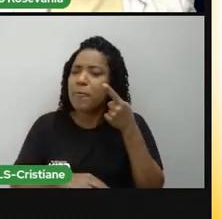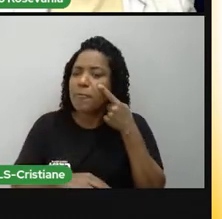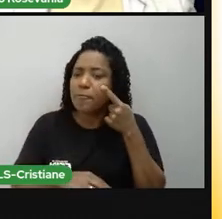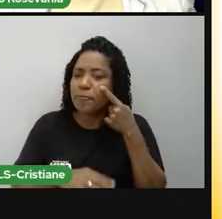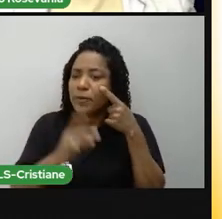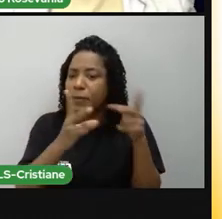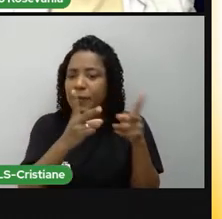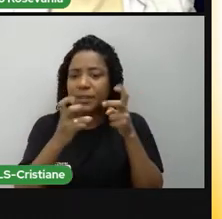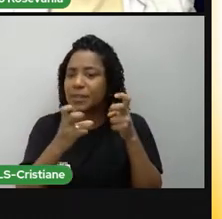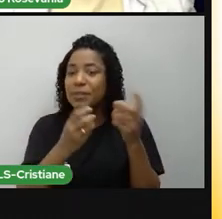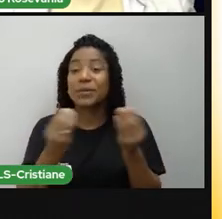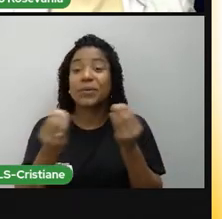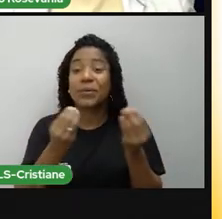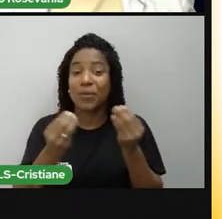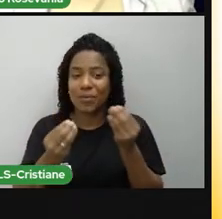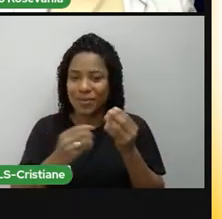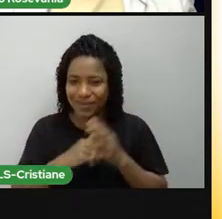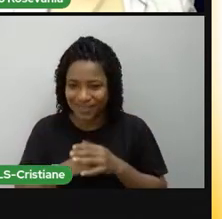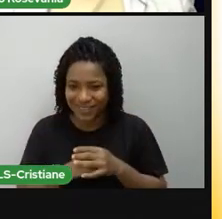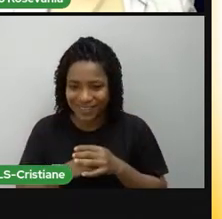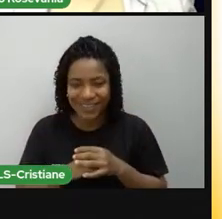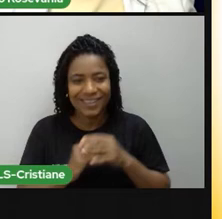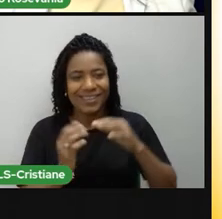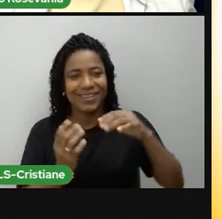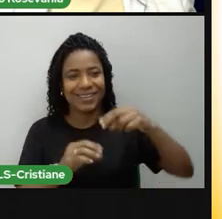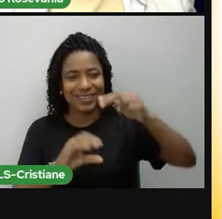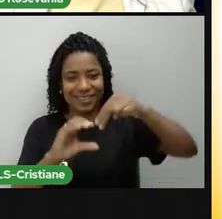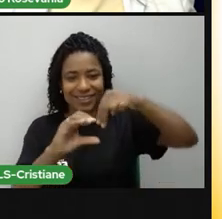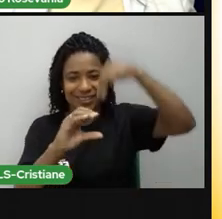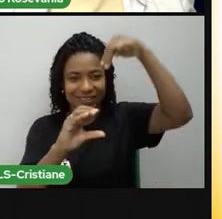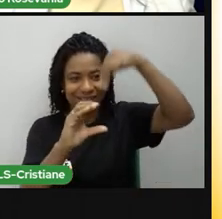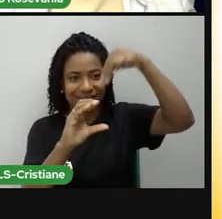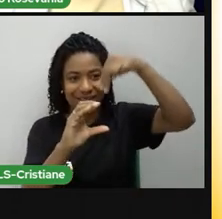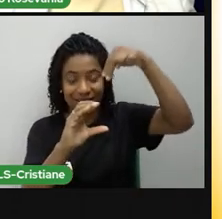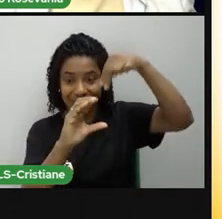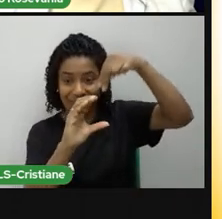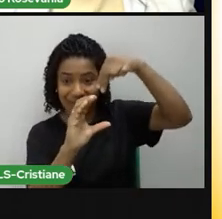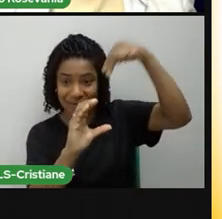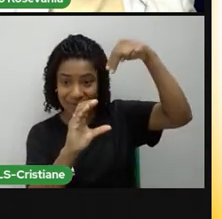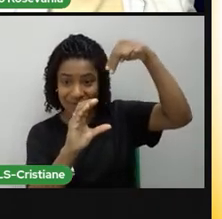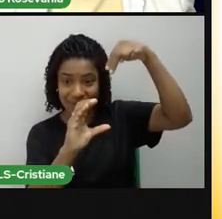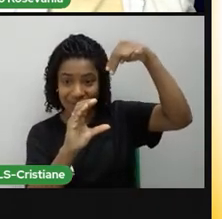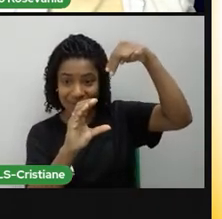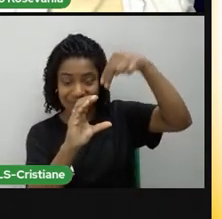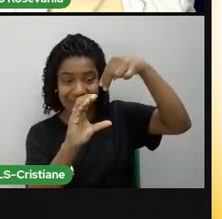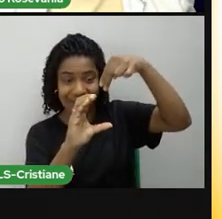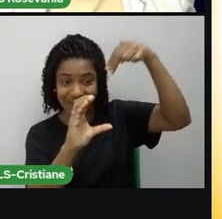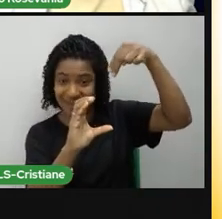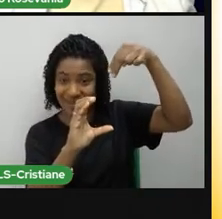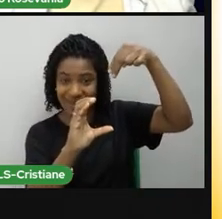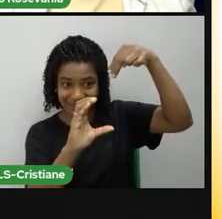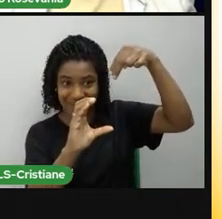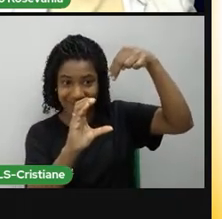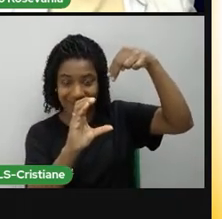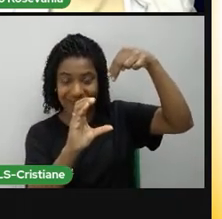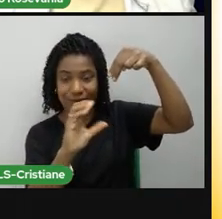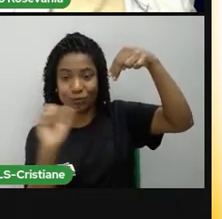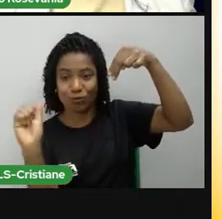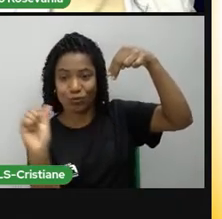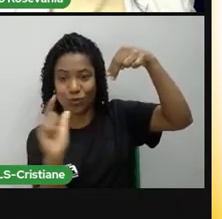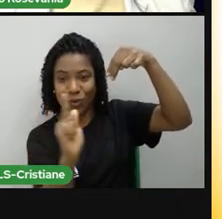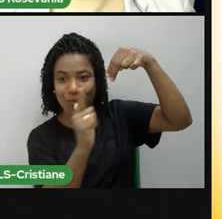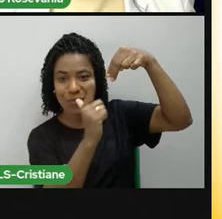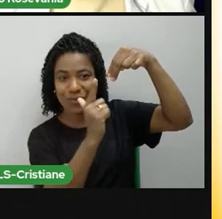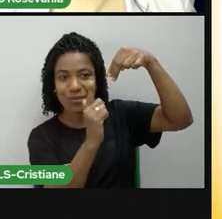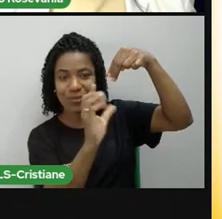Olha aqui como já está o hemisfério norte, ele está com o eixo mais afastado com relação ao Sol. E agora a Terra